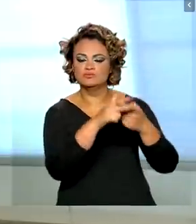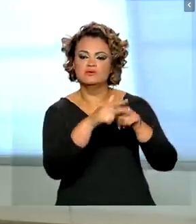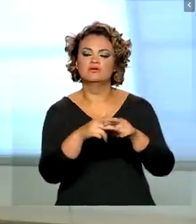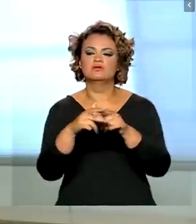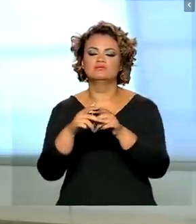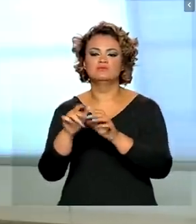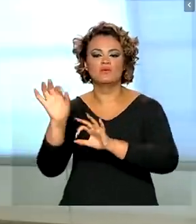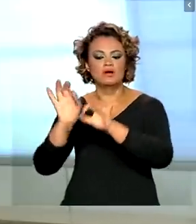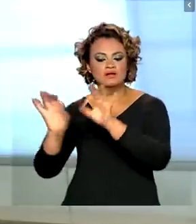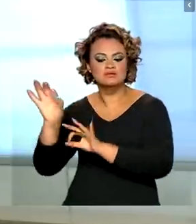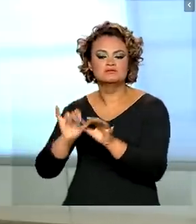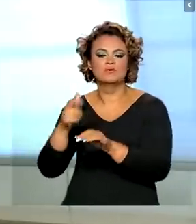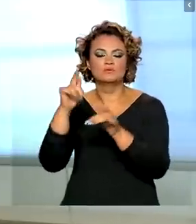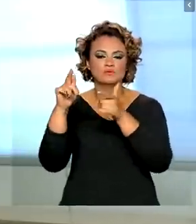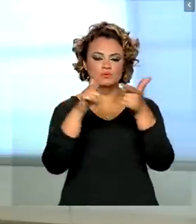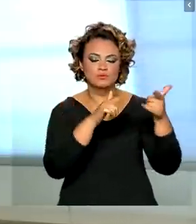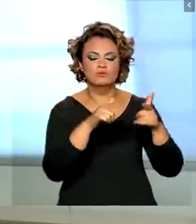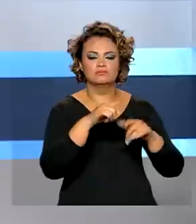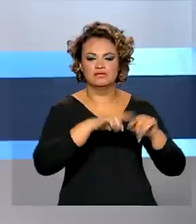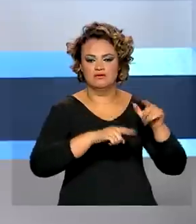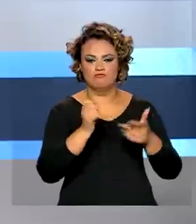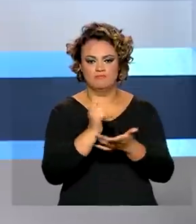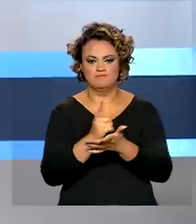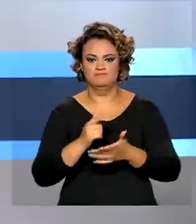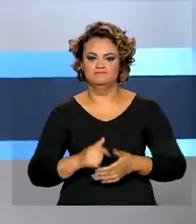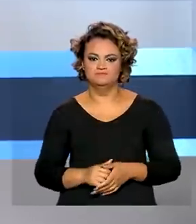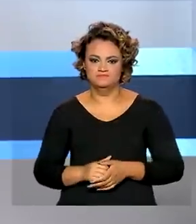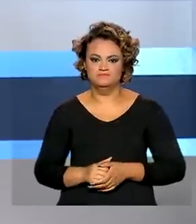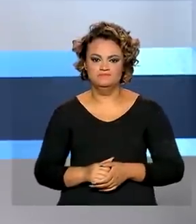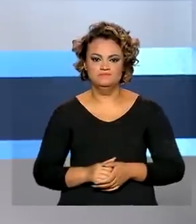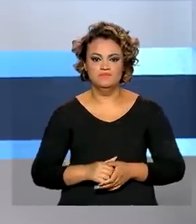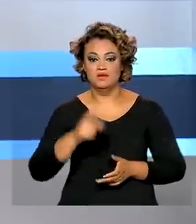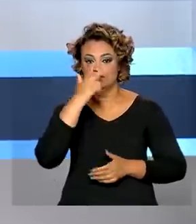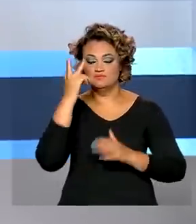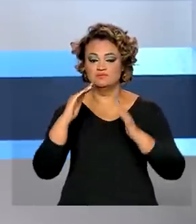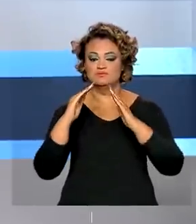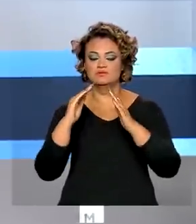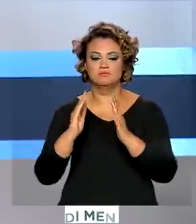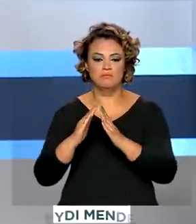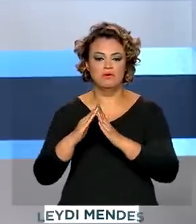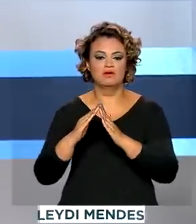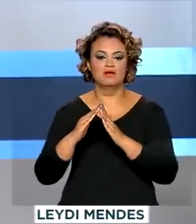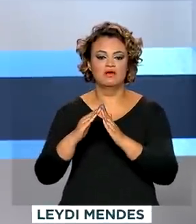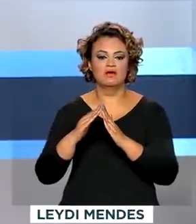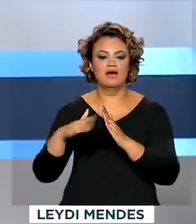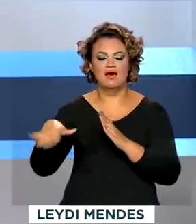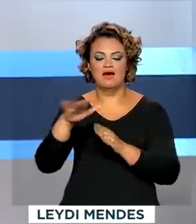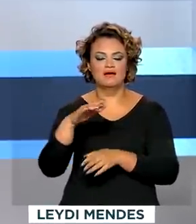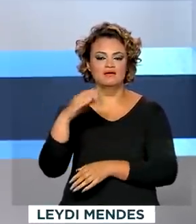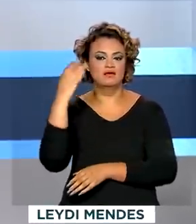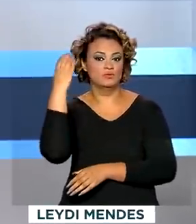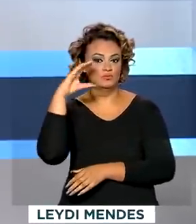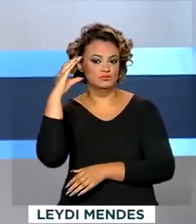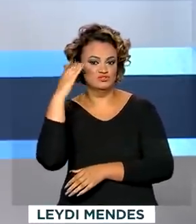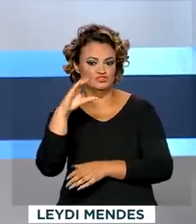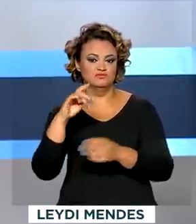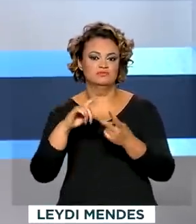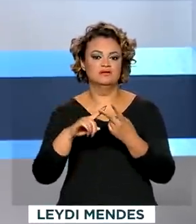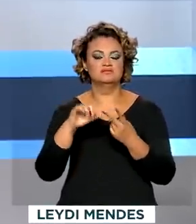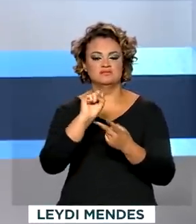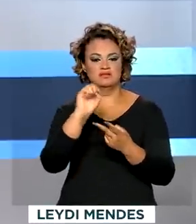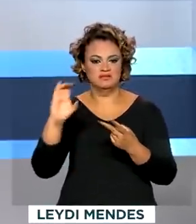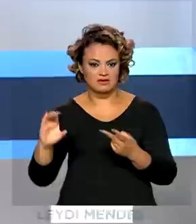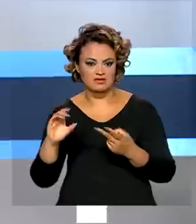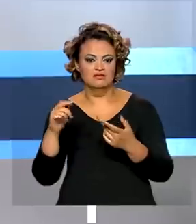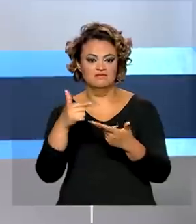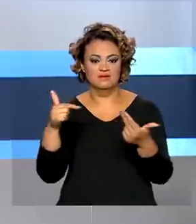equipamento, né, algum eletrodoméstico. Já os moradores afetados pelas enchentes em Curitibanos, Santa Catarina,